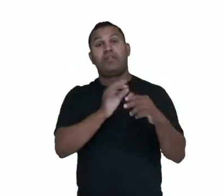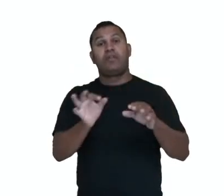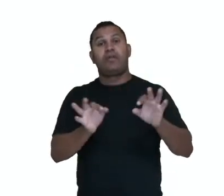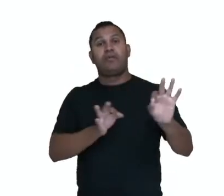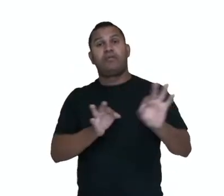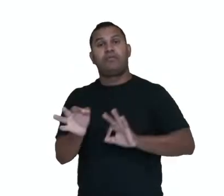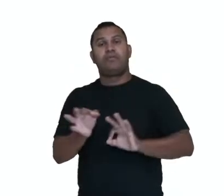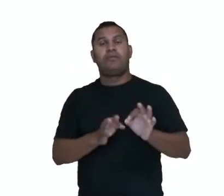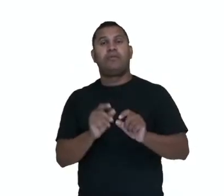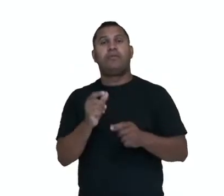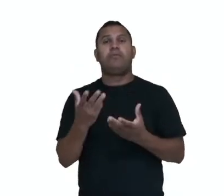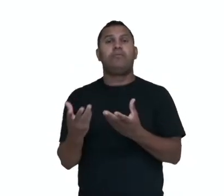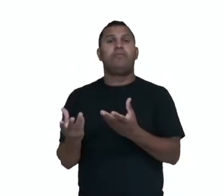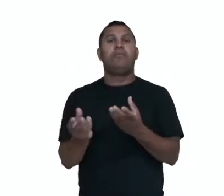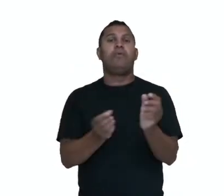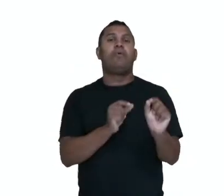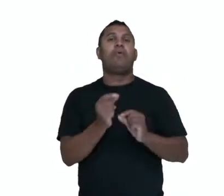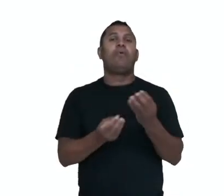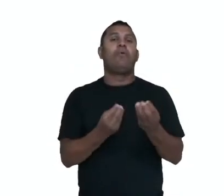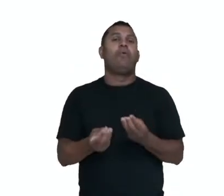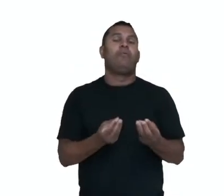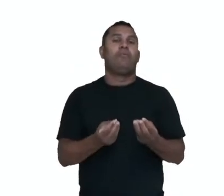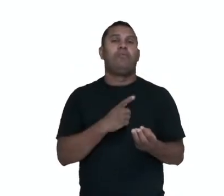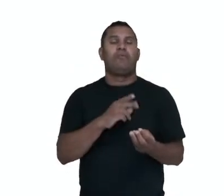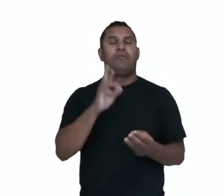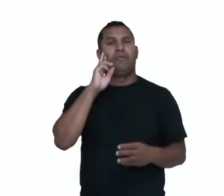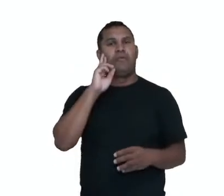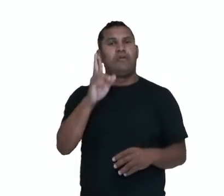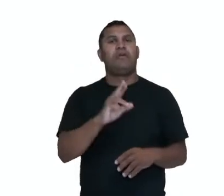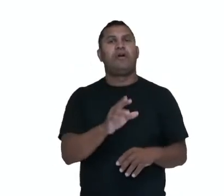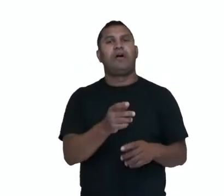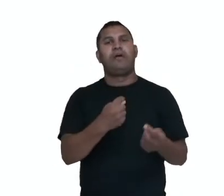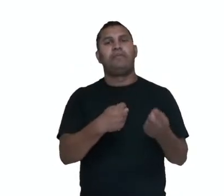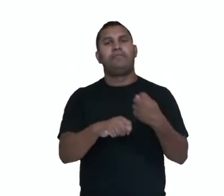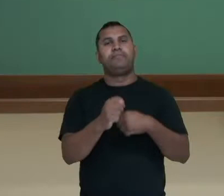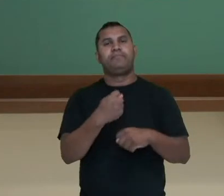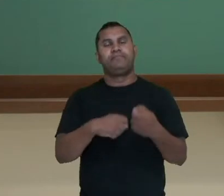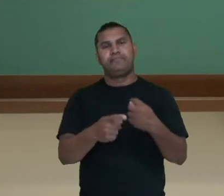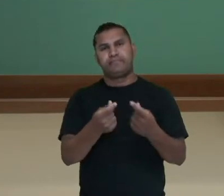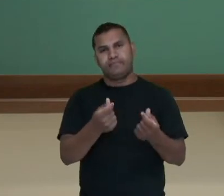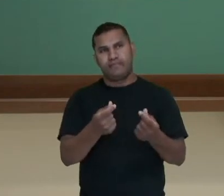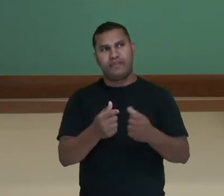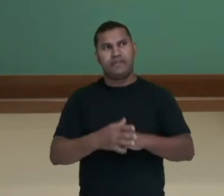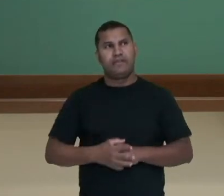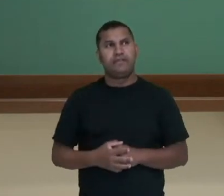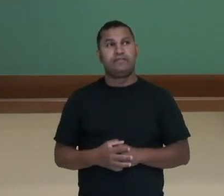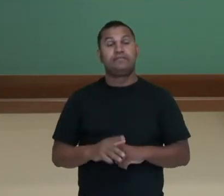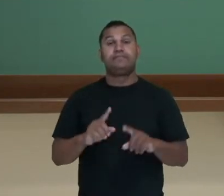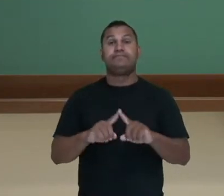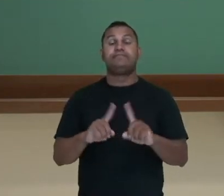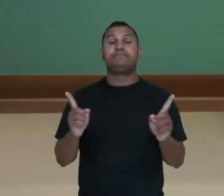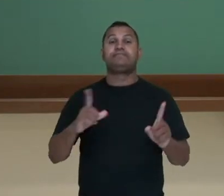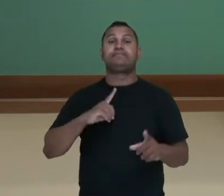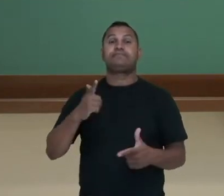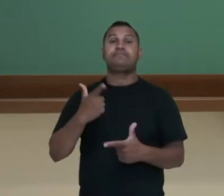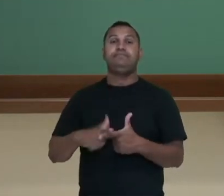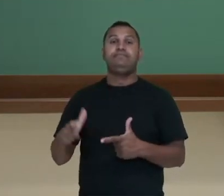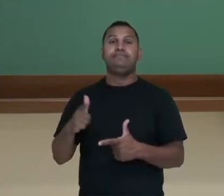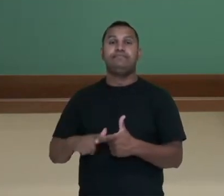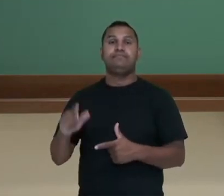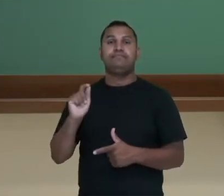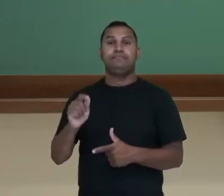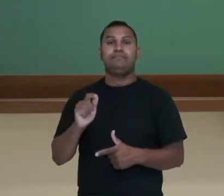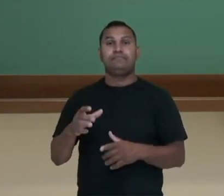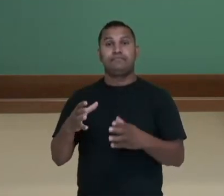mas ele vai sofrer forte oposição, principalmente da elite branca, que era uma das minorias da população e